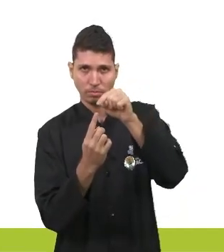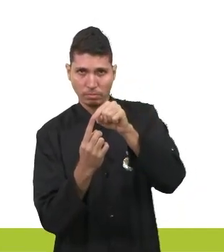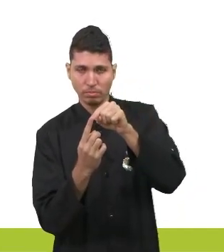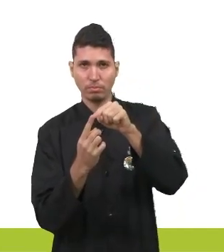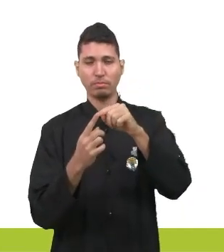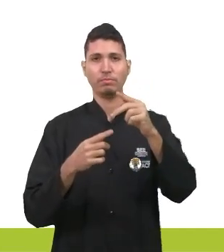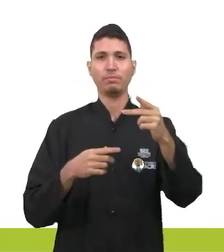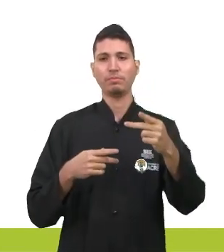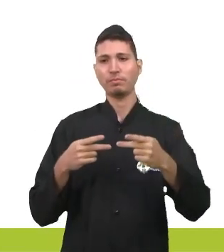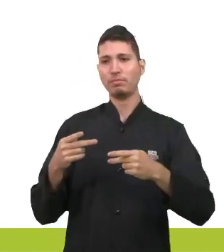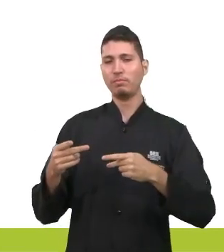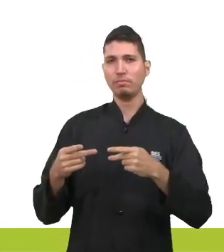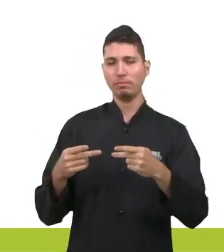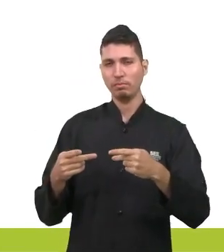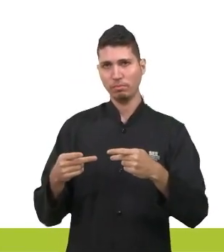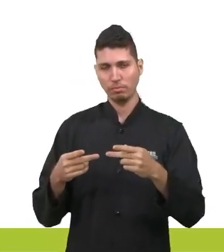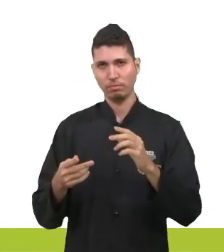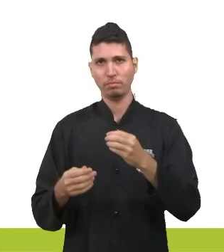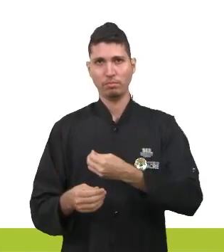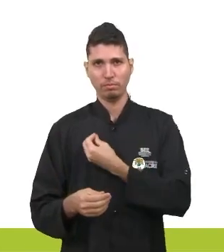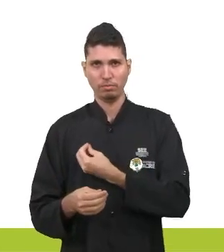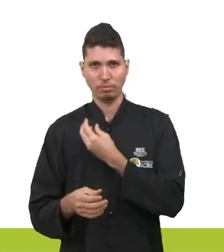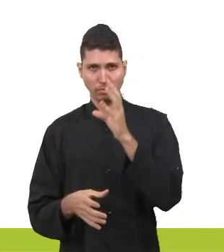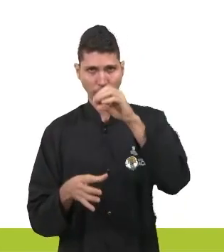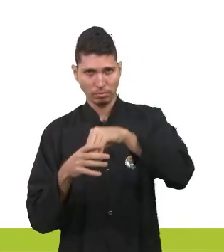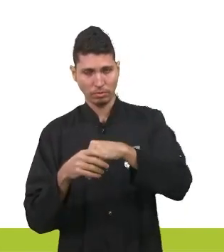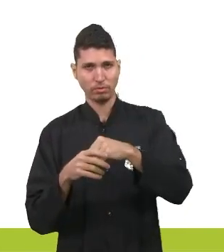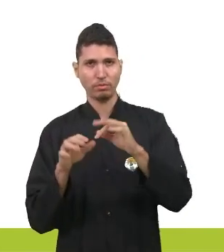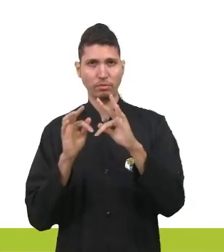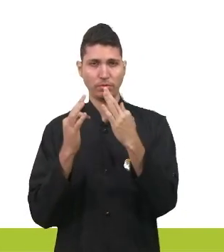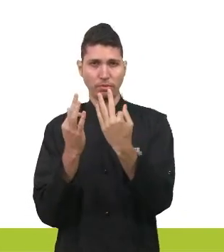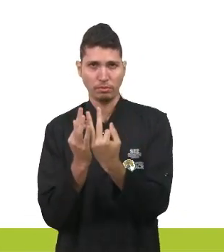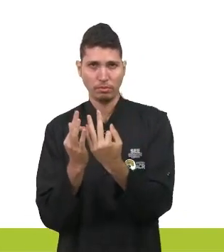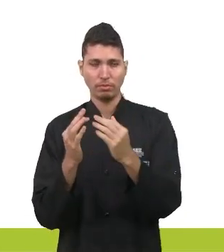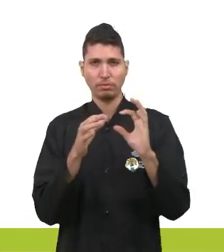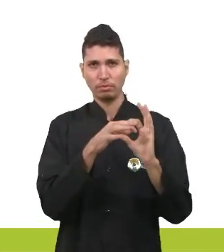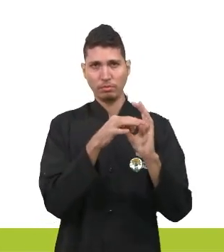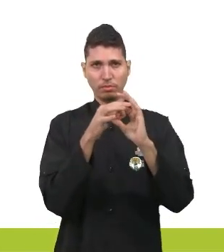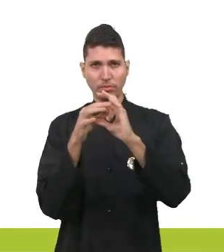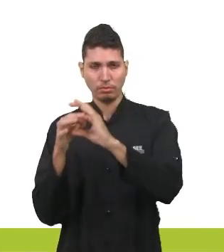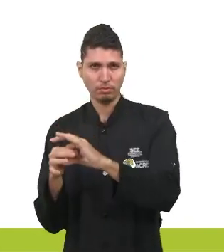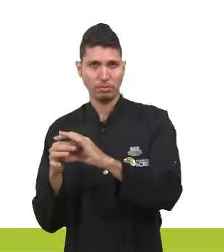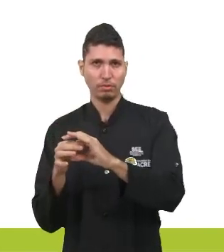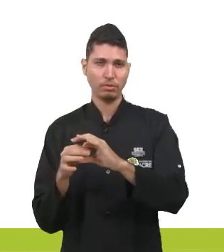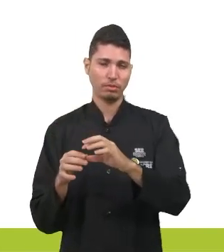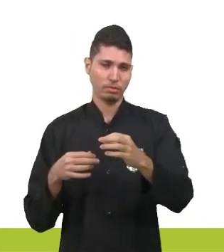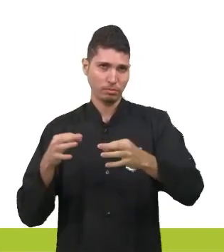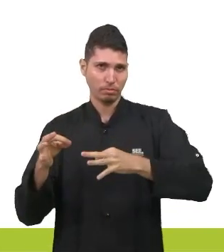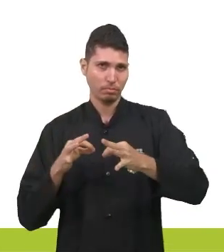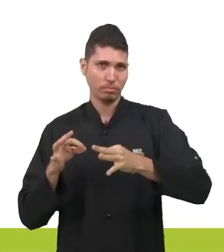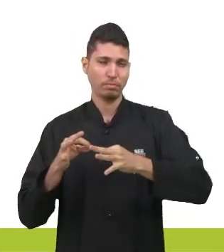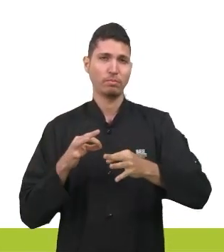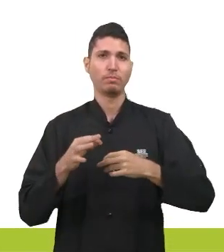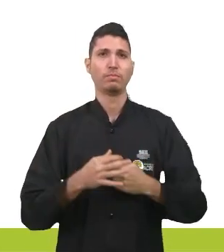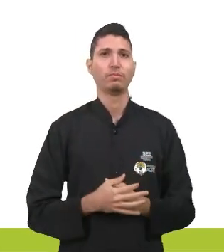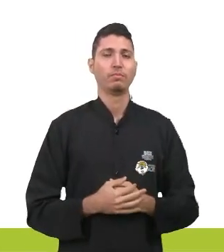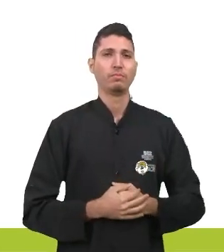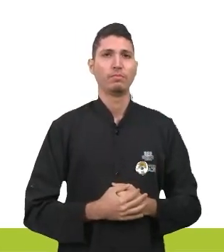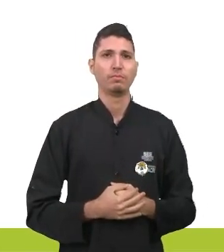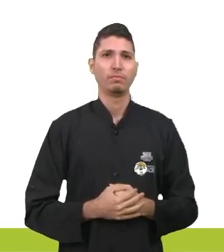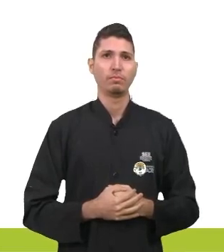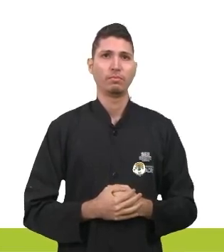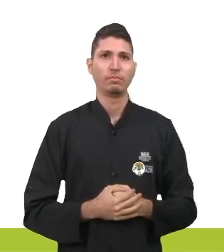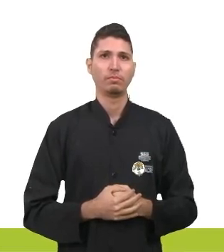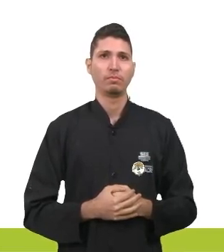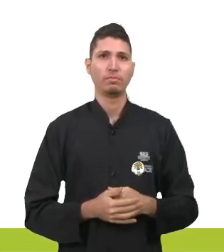E aí claro que tem a família, né, tem o contexto, tem a própria forma de organização, né? E aí aqui a